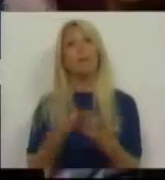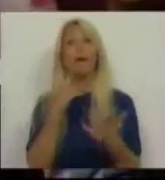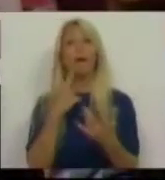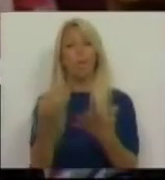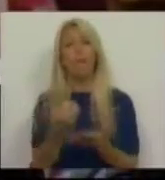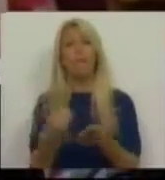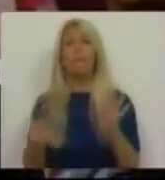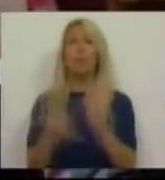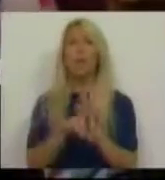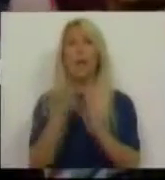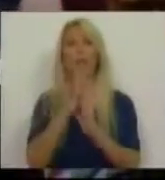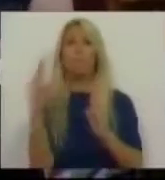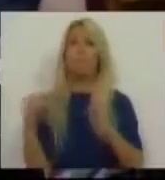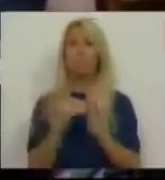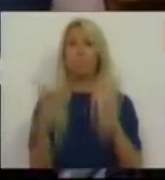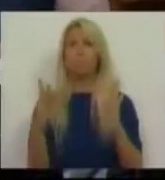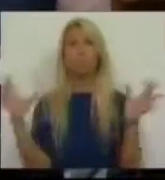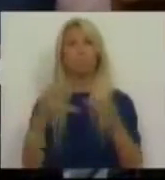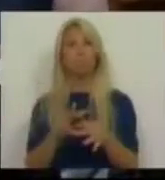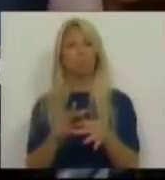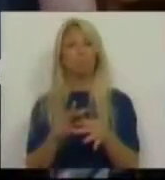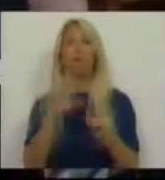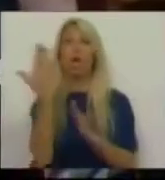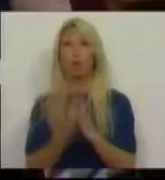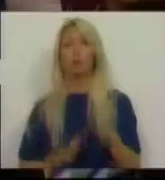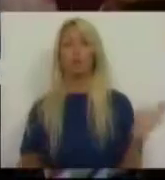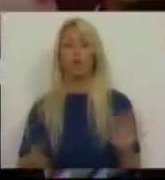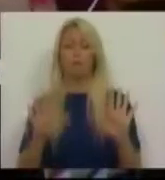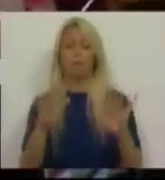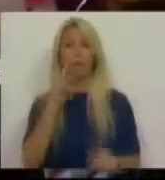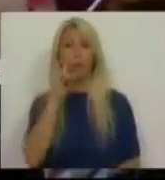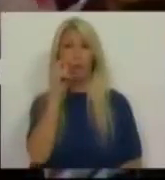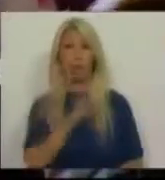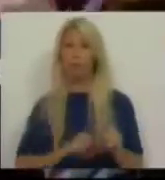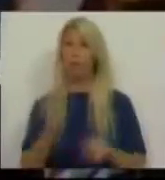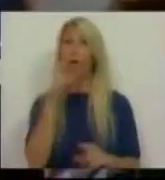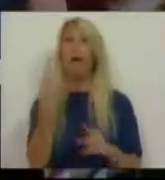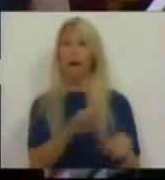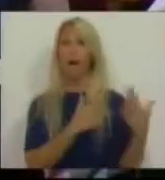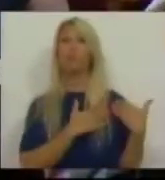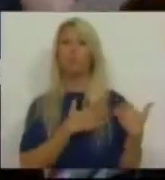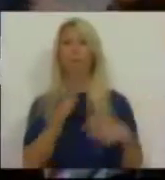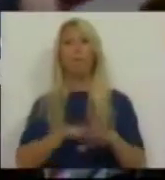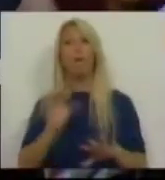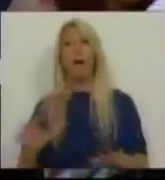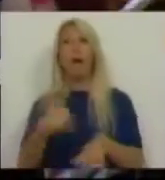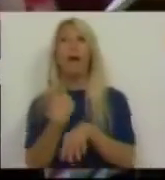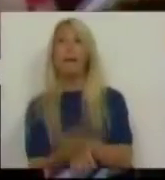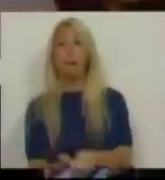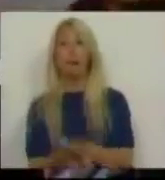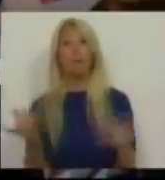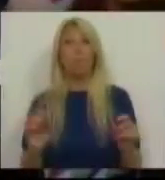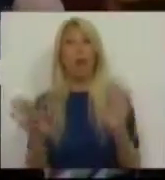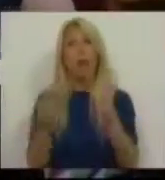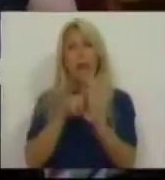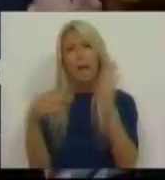própria resolução. Bom, mas Sras. e Srs. Deputados, há responsabilidades sobre estes atrasos no vazio legal.